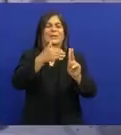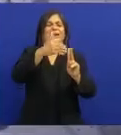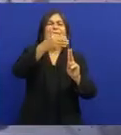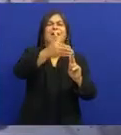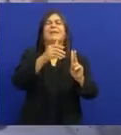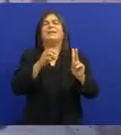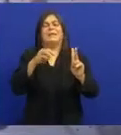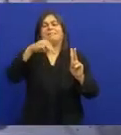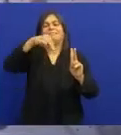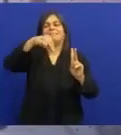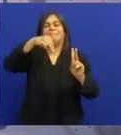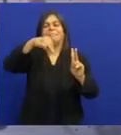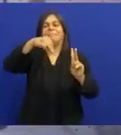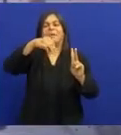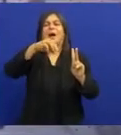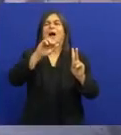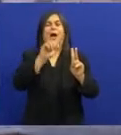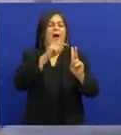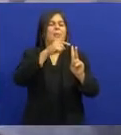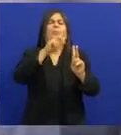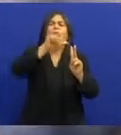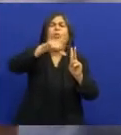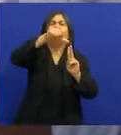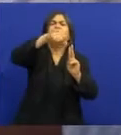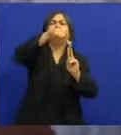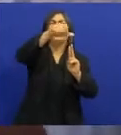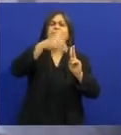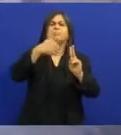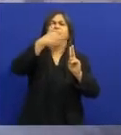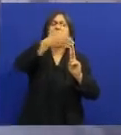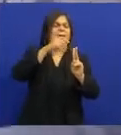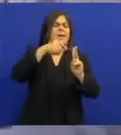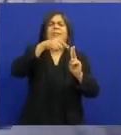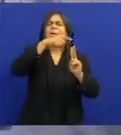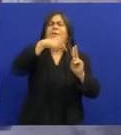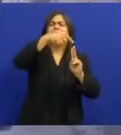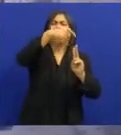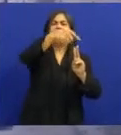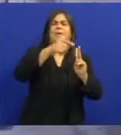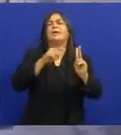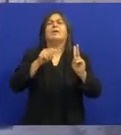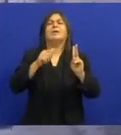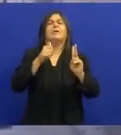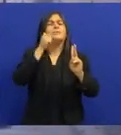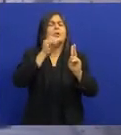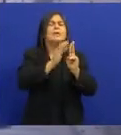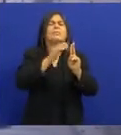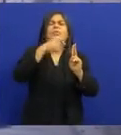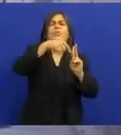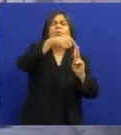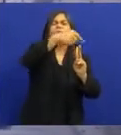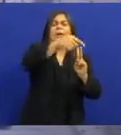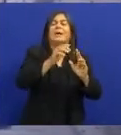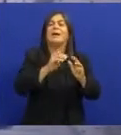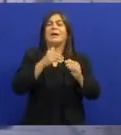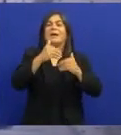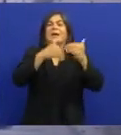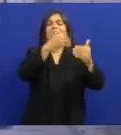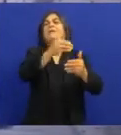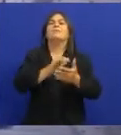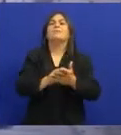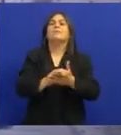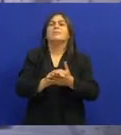Castilho Incorporou o personagem E ao longo do tempo Neuza Flores A outra mulher dele E tal Mas